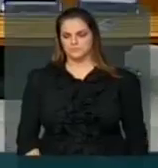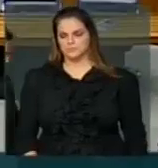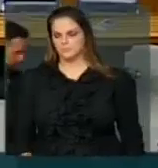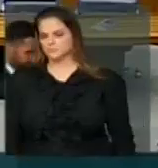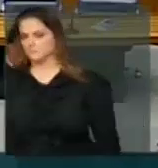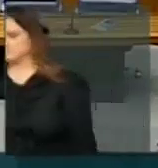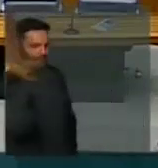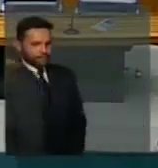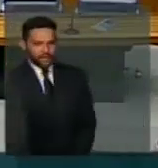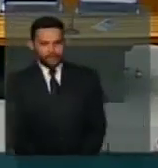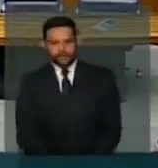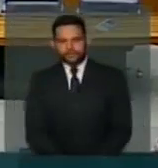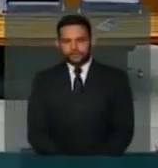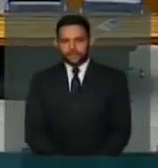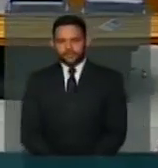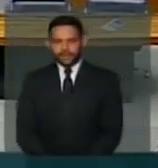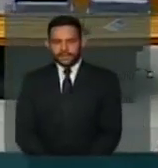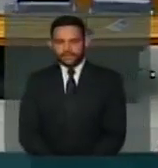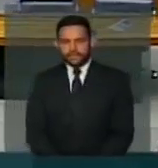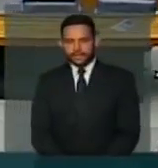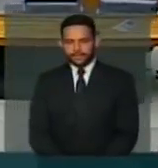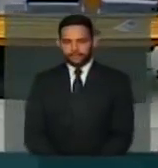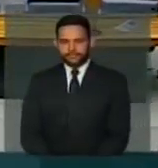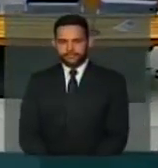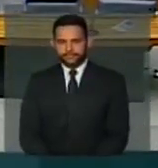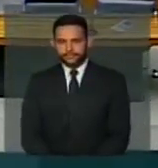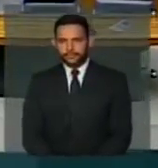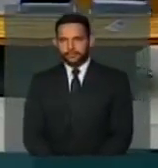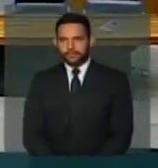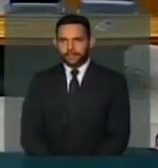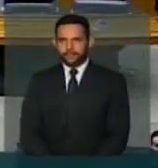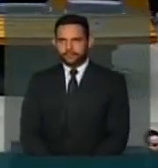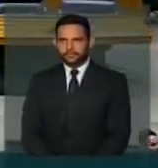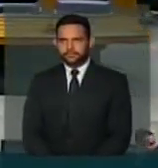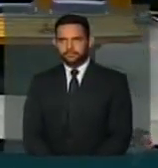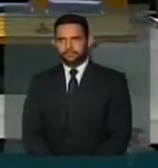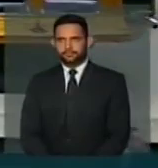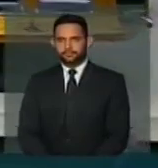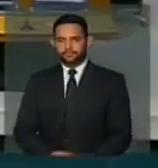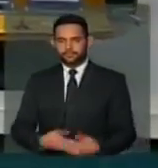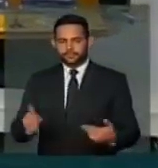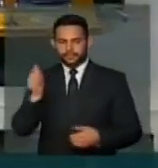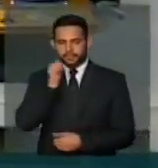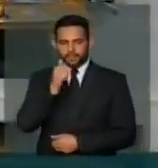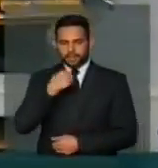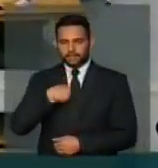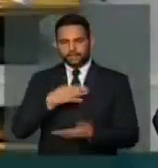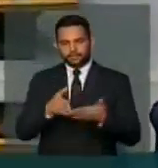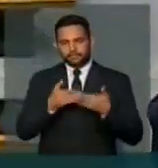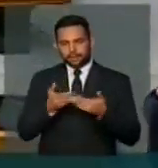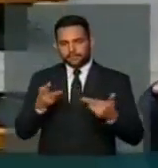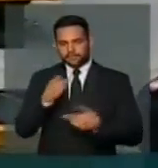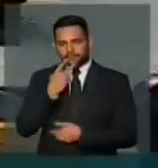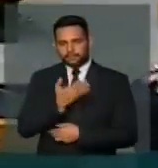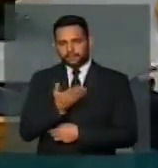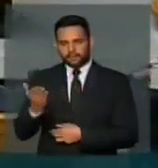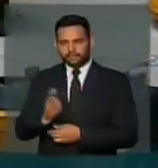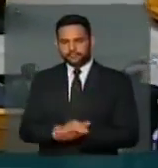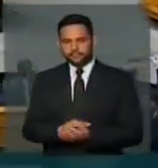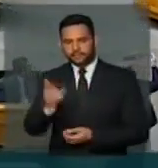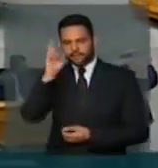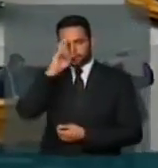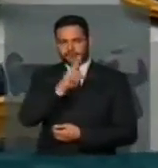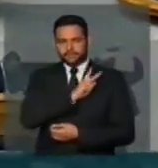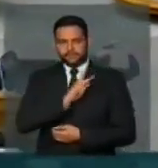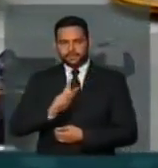Antes, porém, eu vou dar só um minutinho aqui para a deputada. Um minuto, deputada. Mulheres têm preferência. Senhor